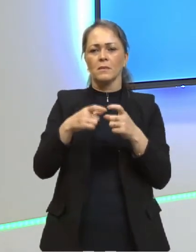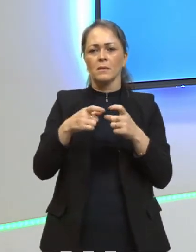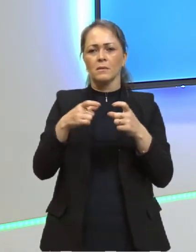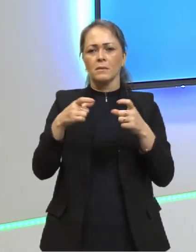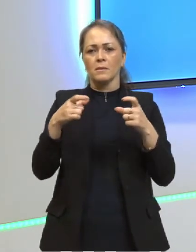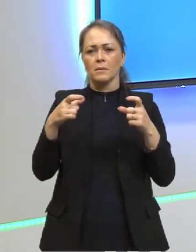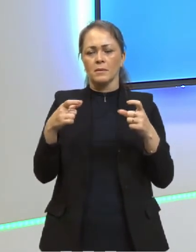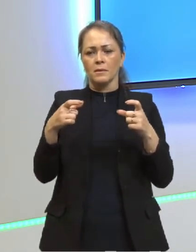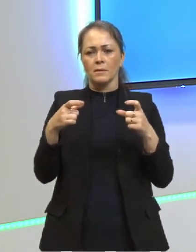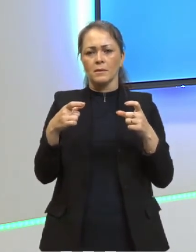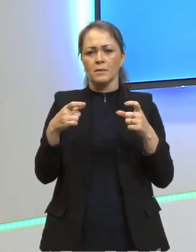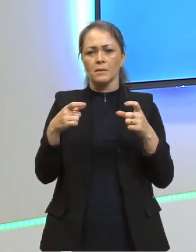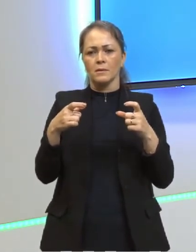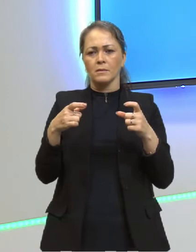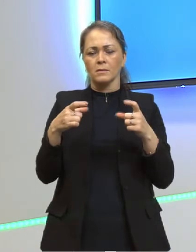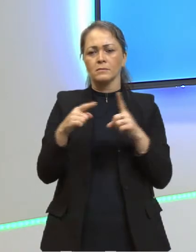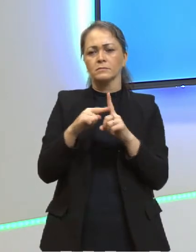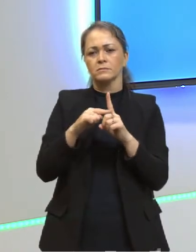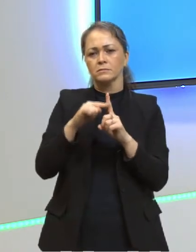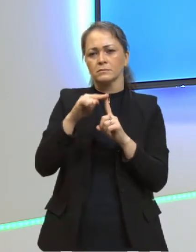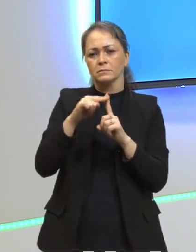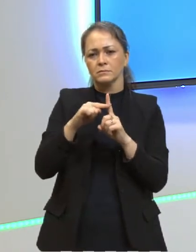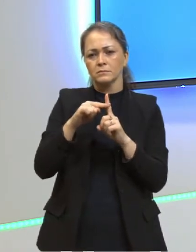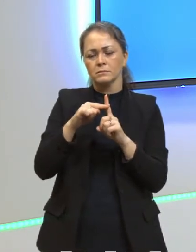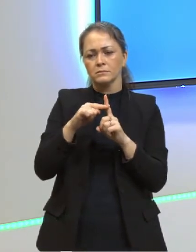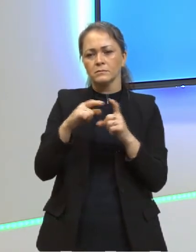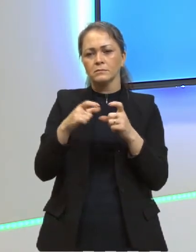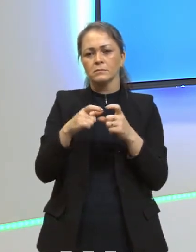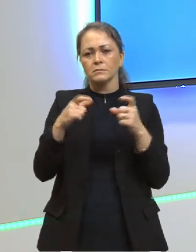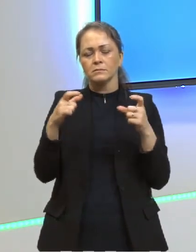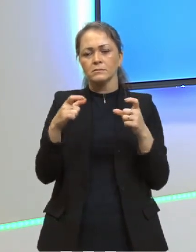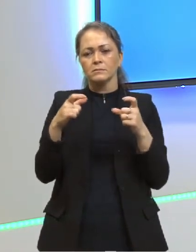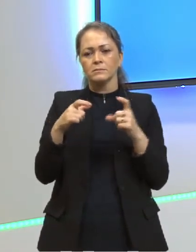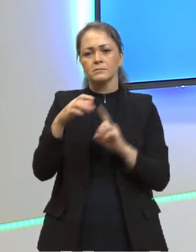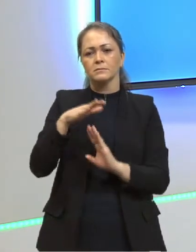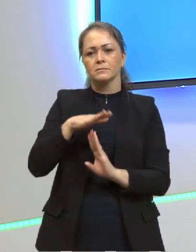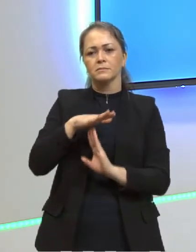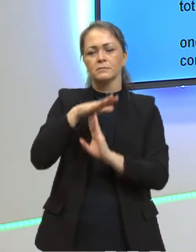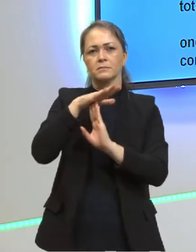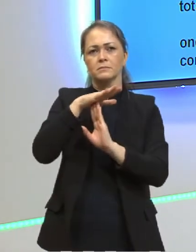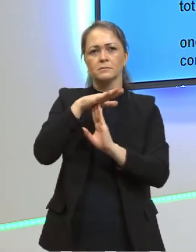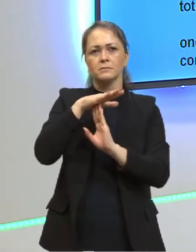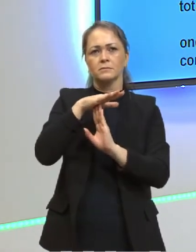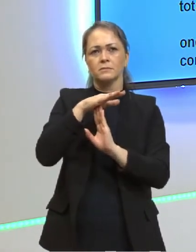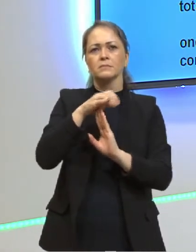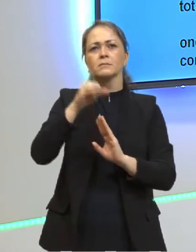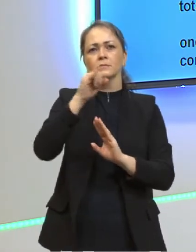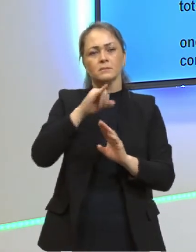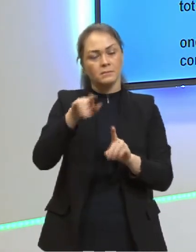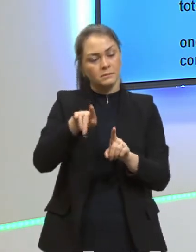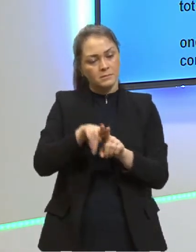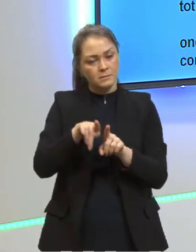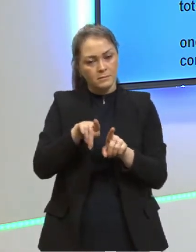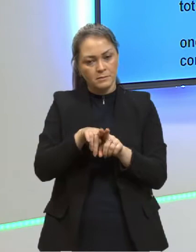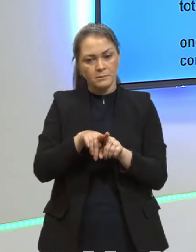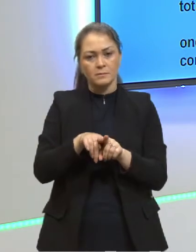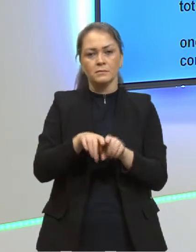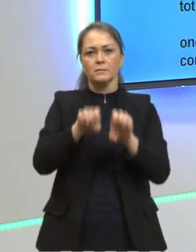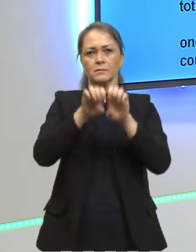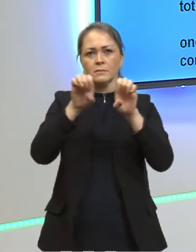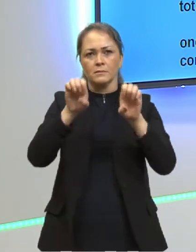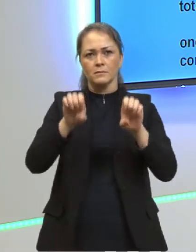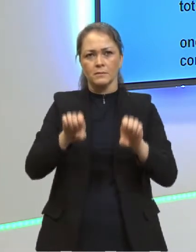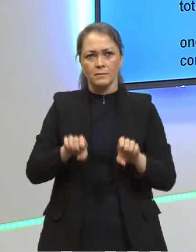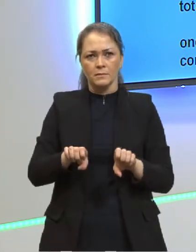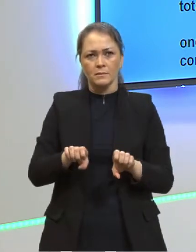a temperatura, maior vai ser a intensidade, tá? Isso foi muito importante também, tem todas as equações,